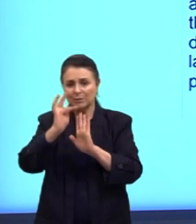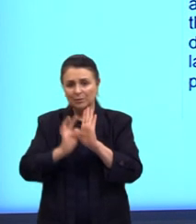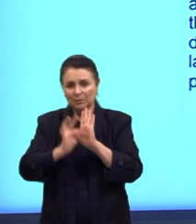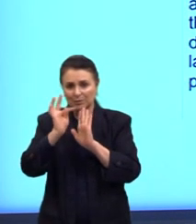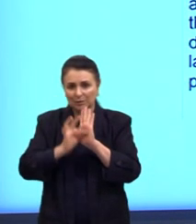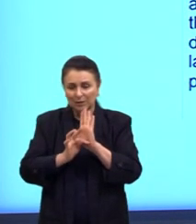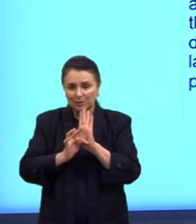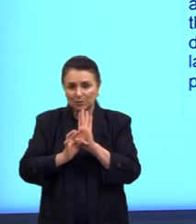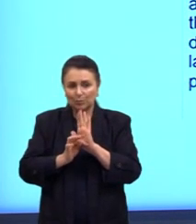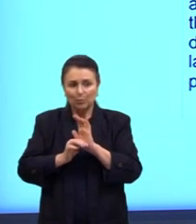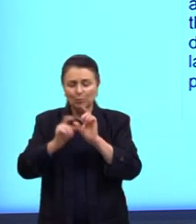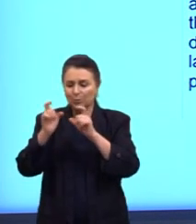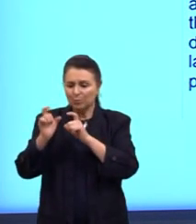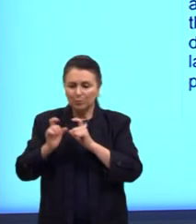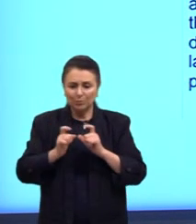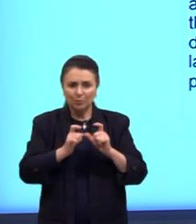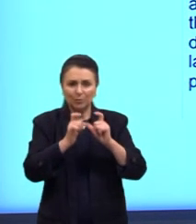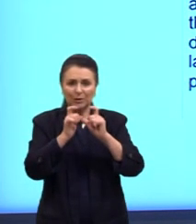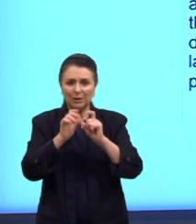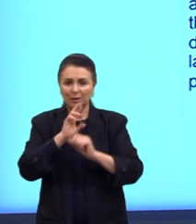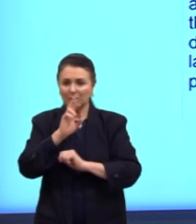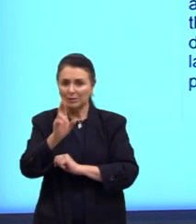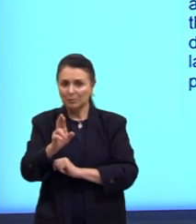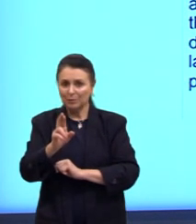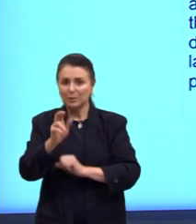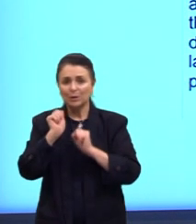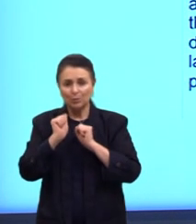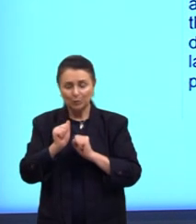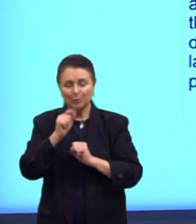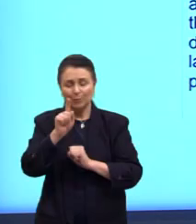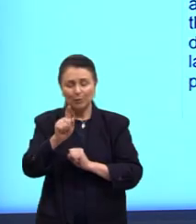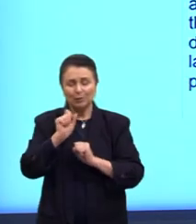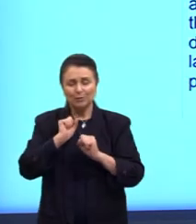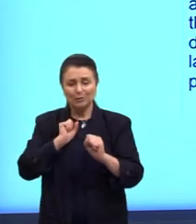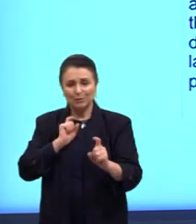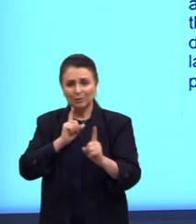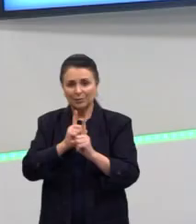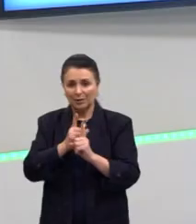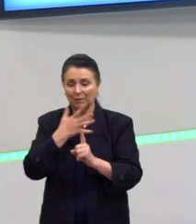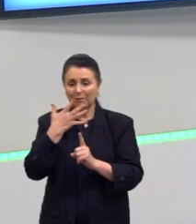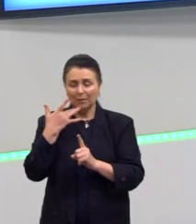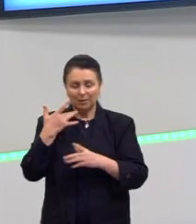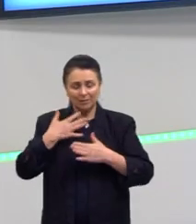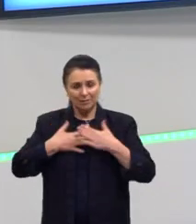determinado lugar onde a resposta se encontra. É muito fácil, muito tranquilo.